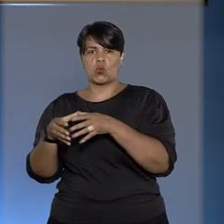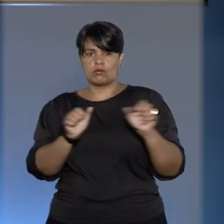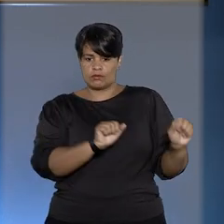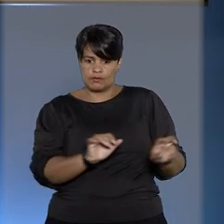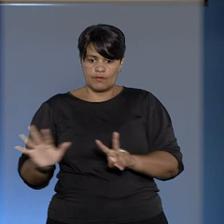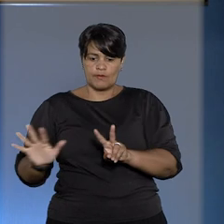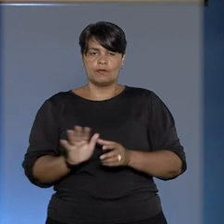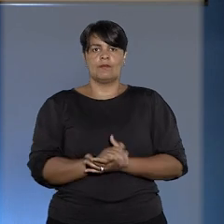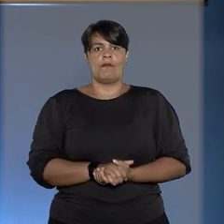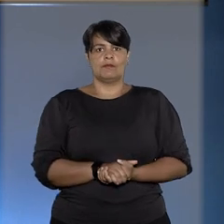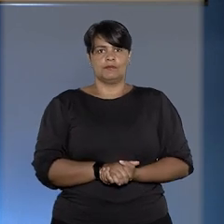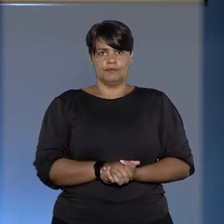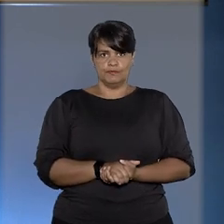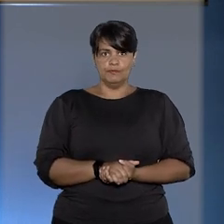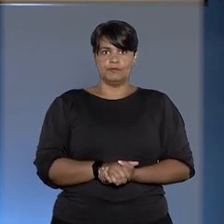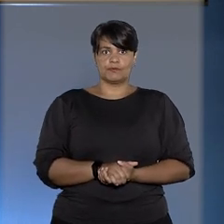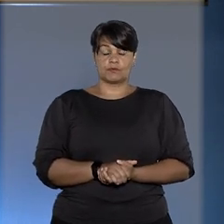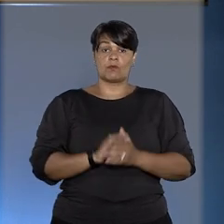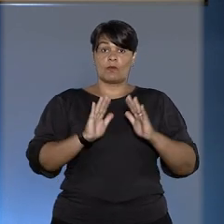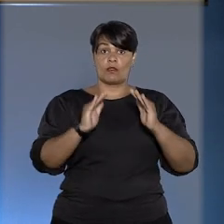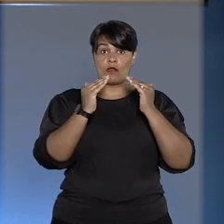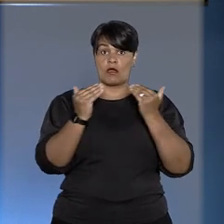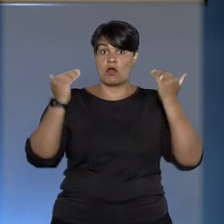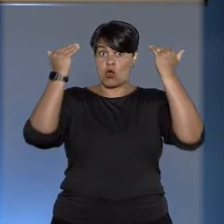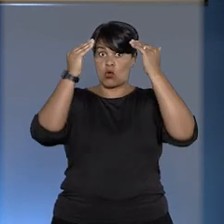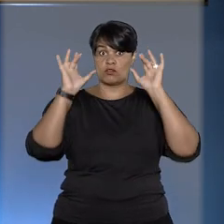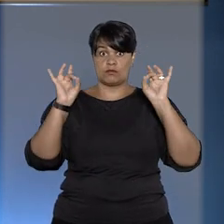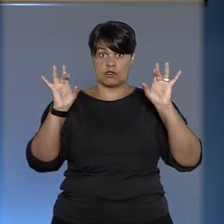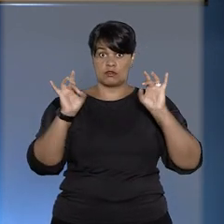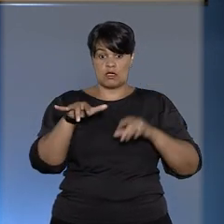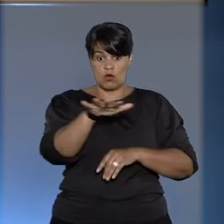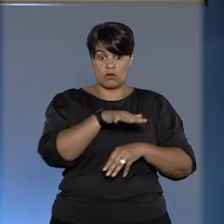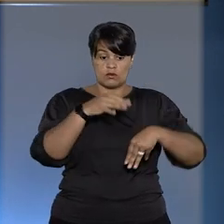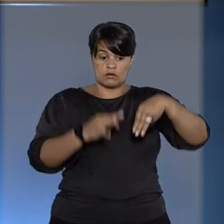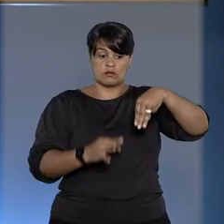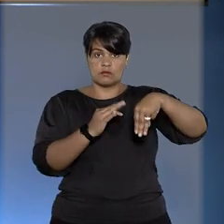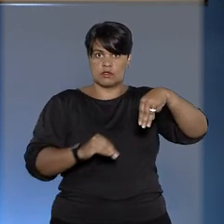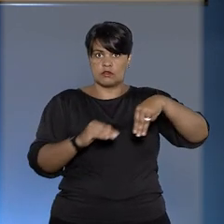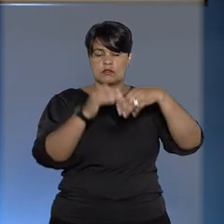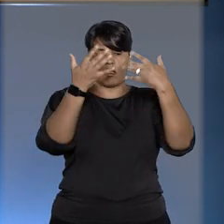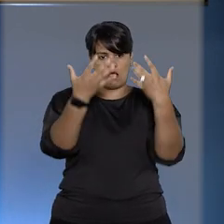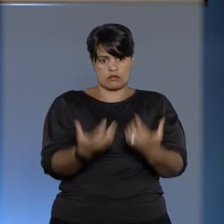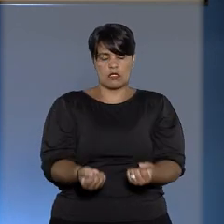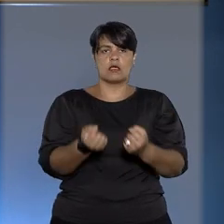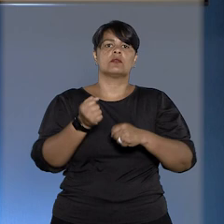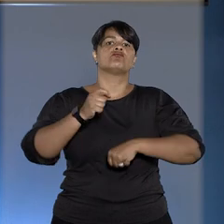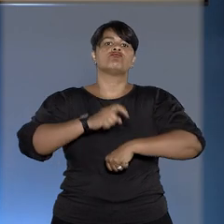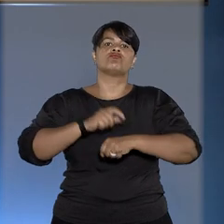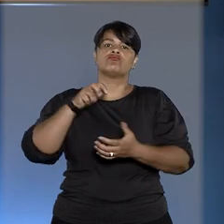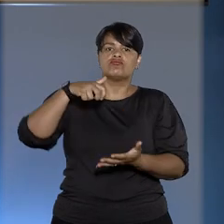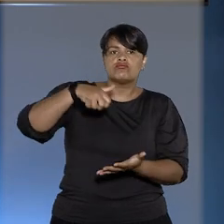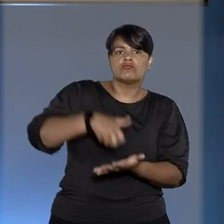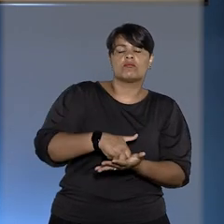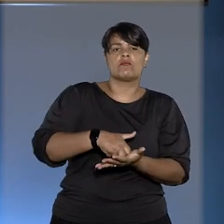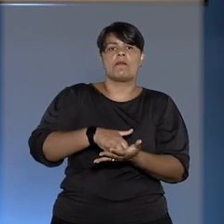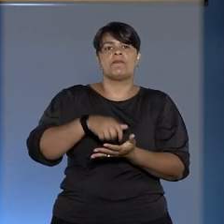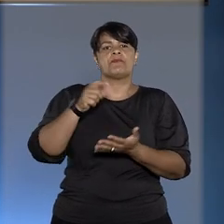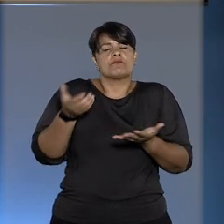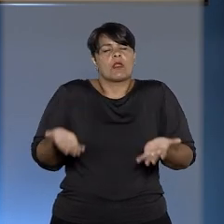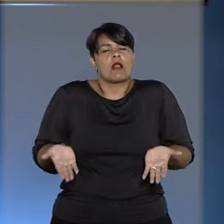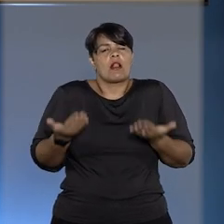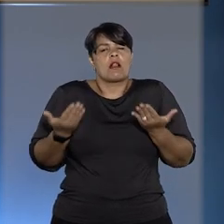da última semana. Na Corte Especial, os ministros admitiram a fixação de sanções penais atípicas,